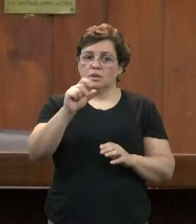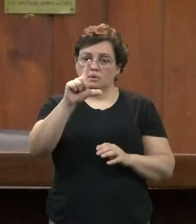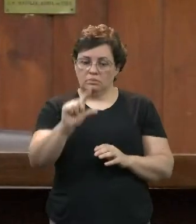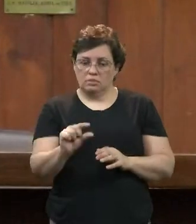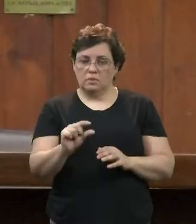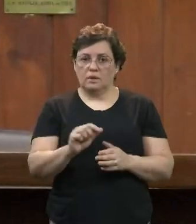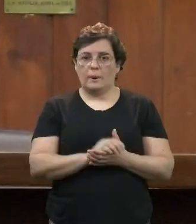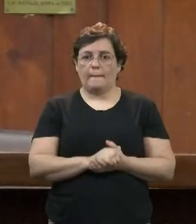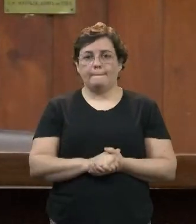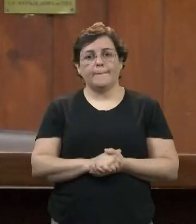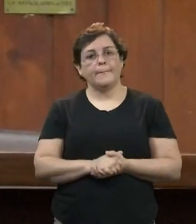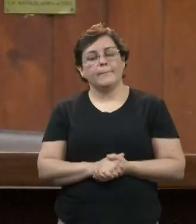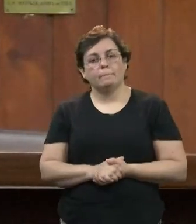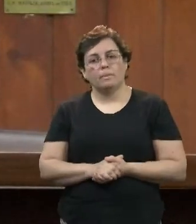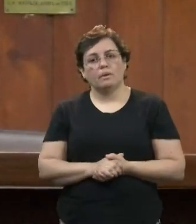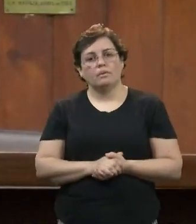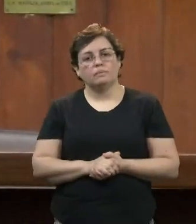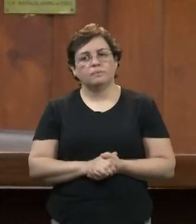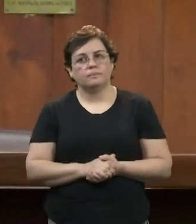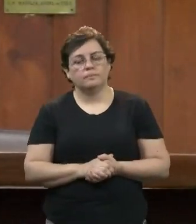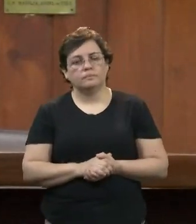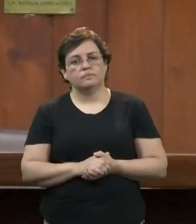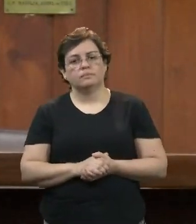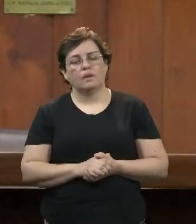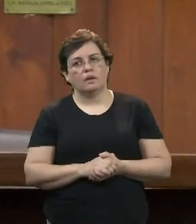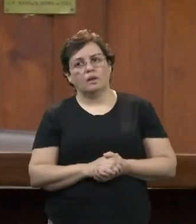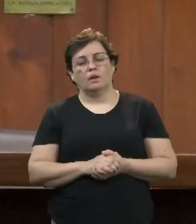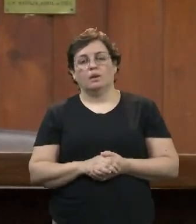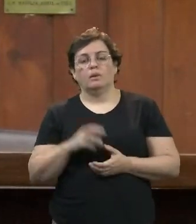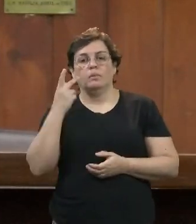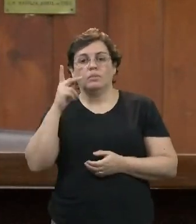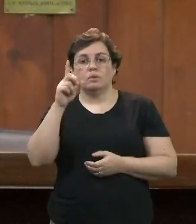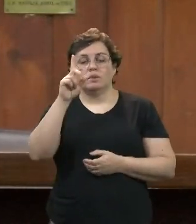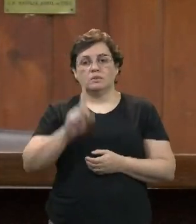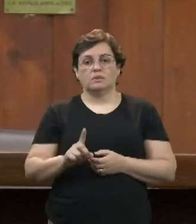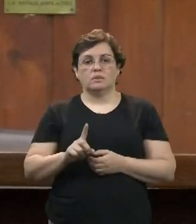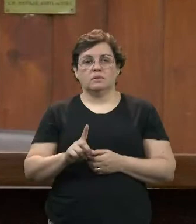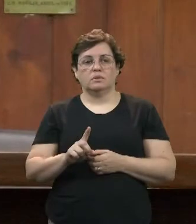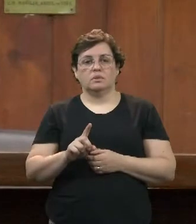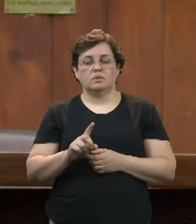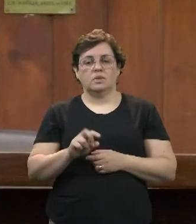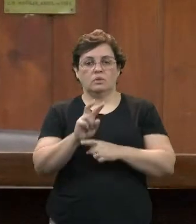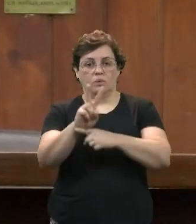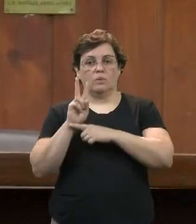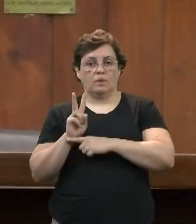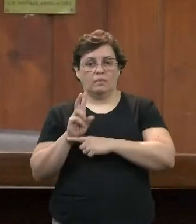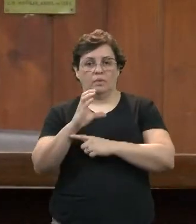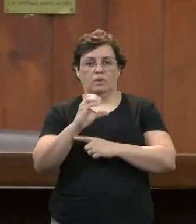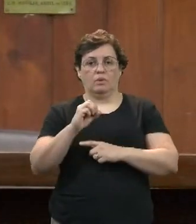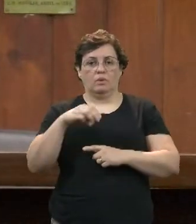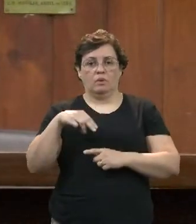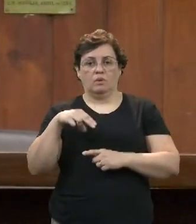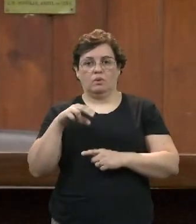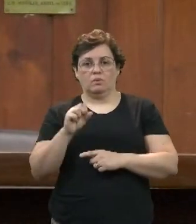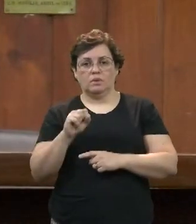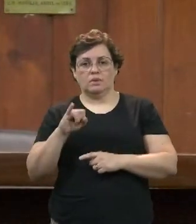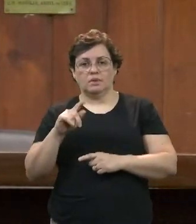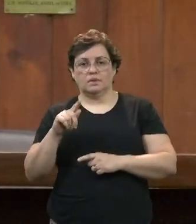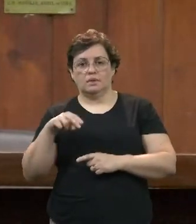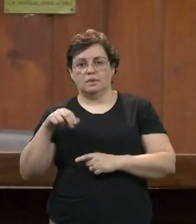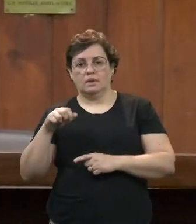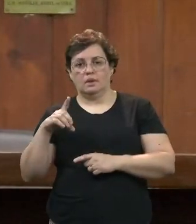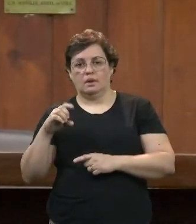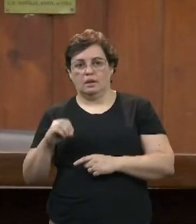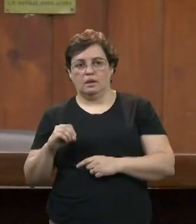E por ser o consignado, um dinheiro garantido ao estabelecimento financeiro,